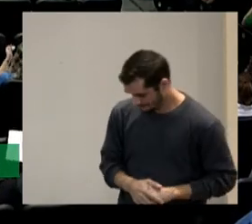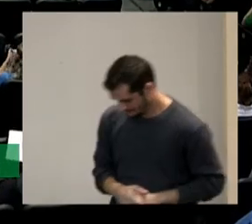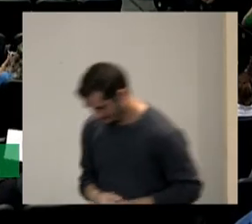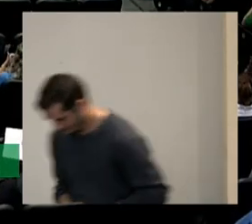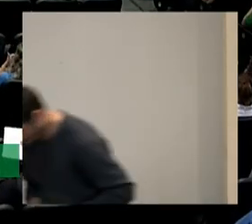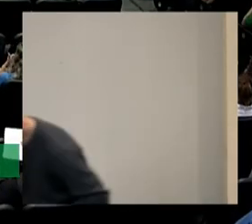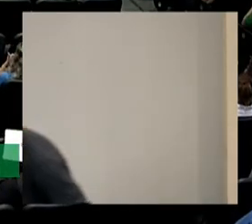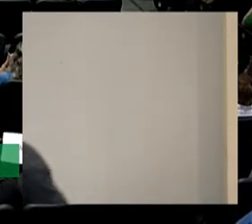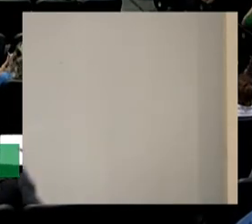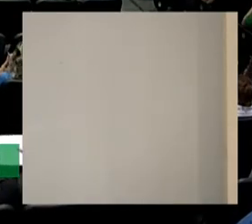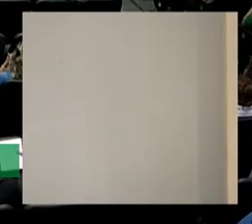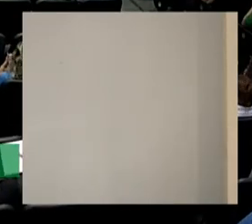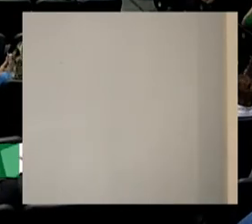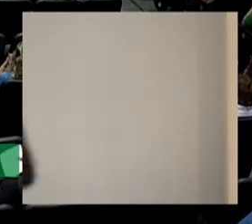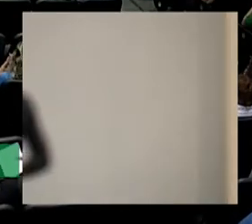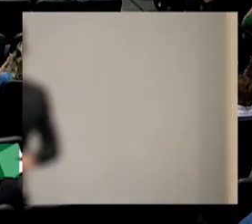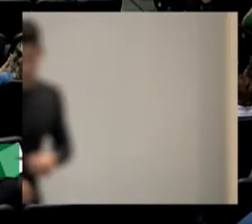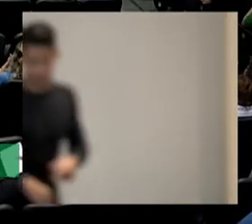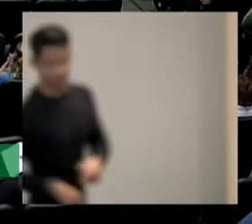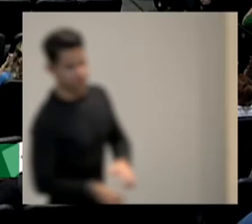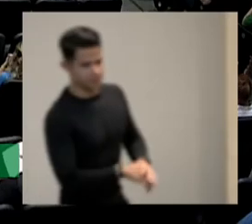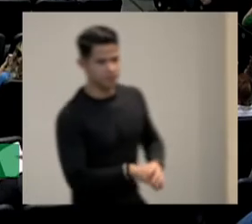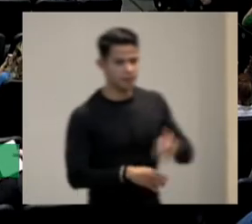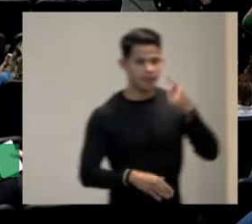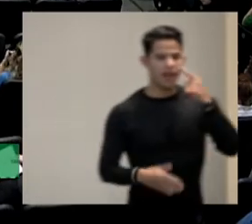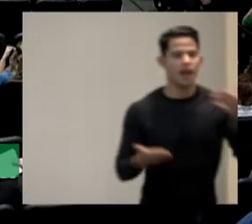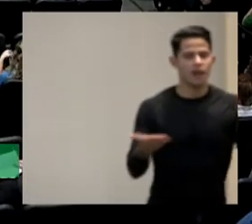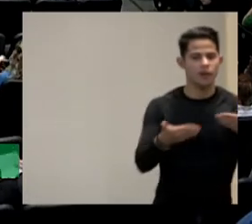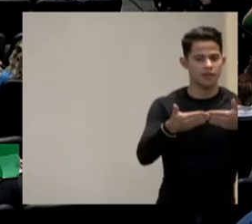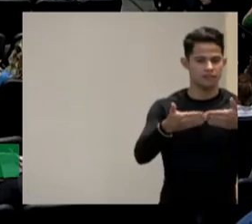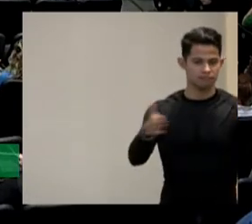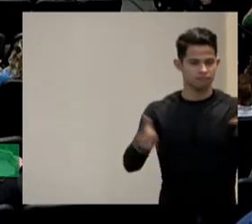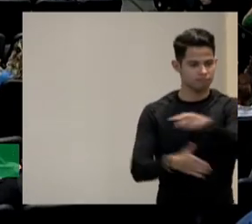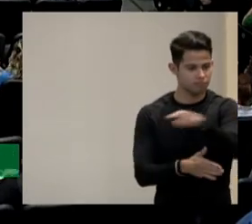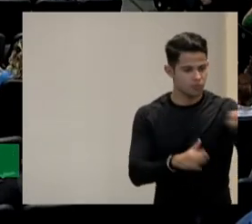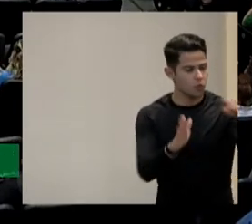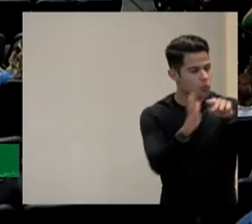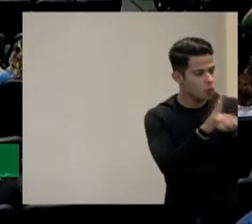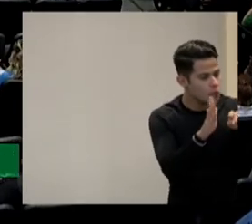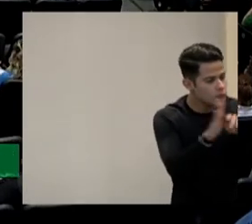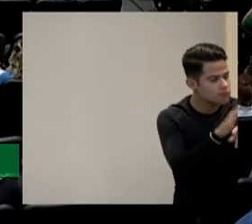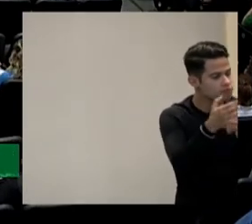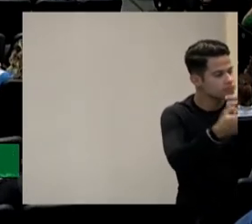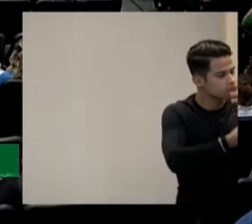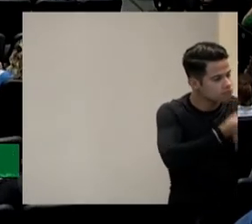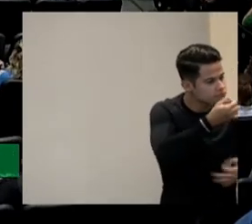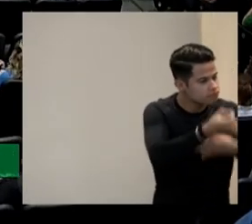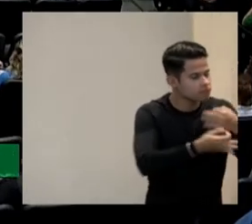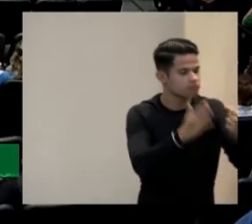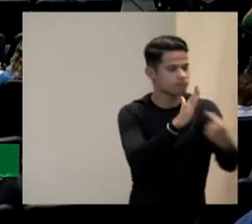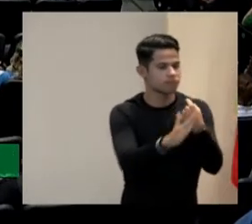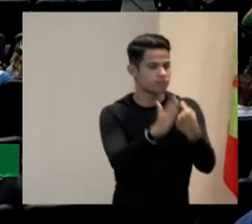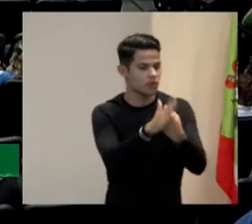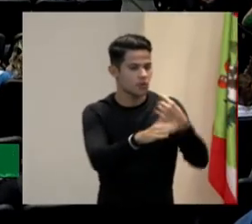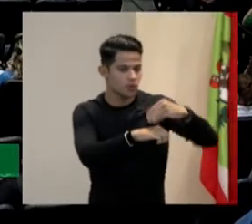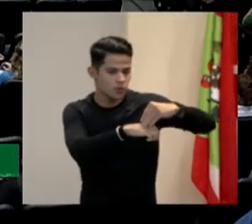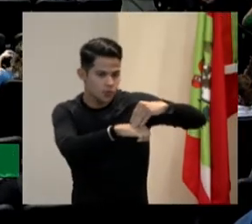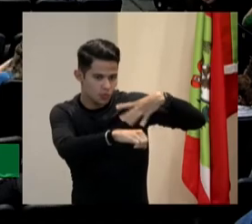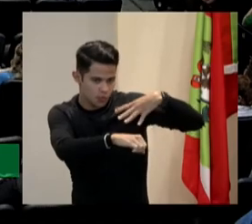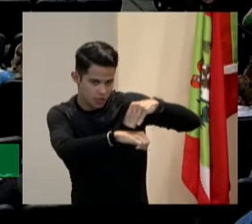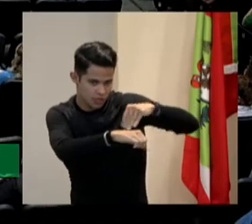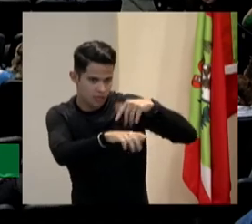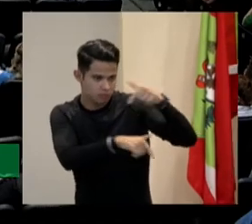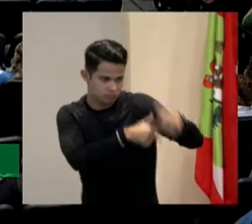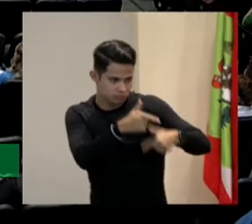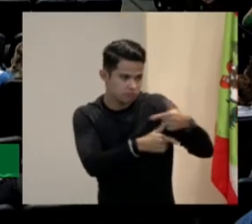e agora eu abro pra vocês pra dúvidas perguntas se alguém tem alguma sugestão do trabalho também eu agradeceria muito